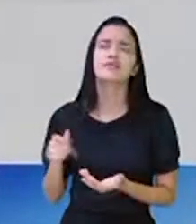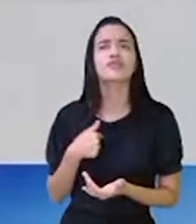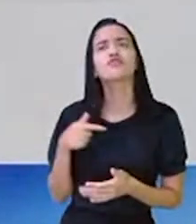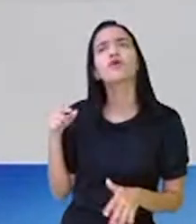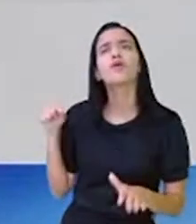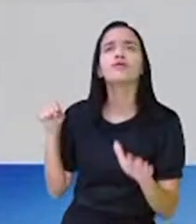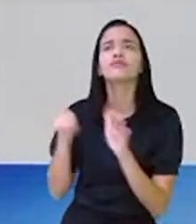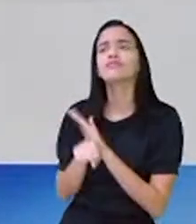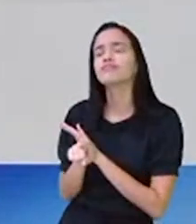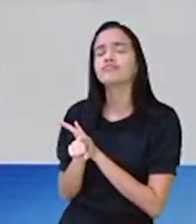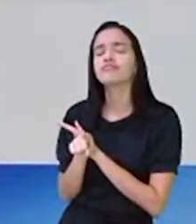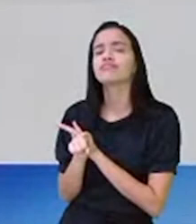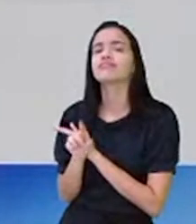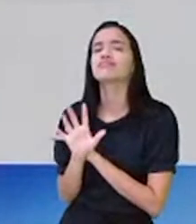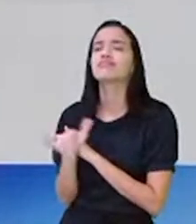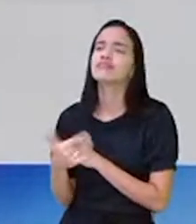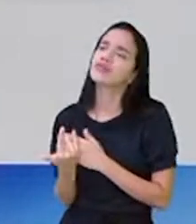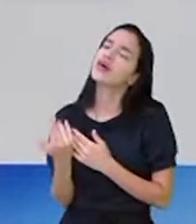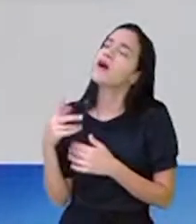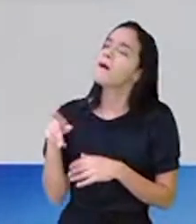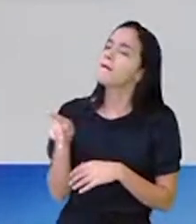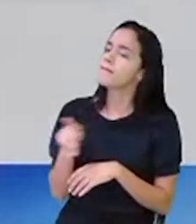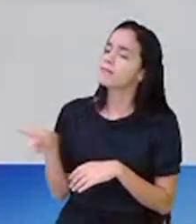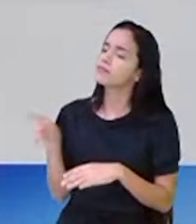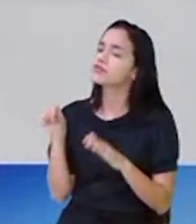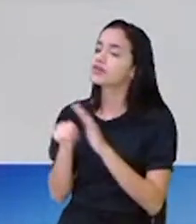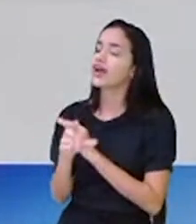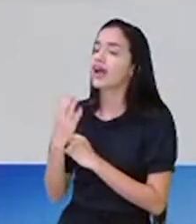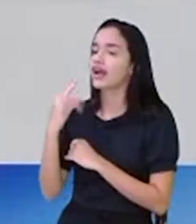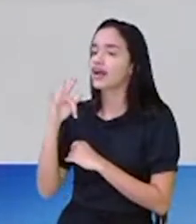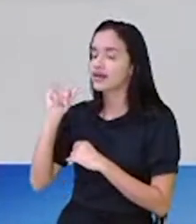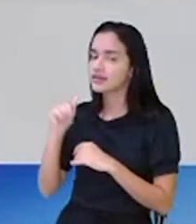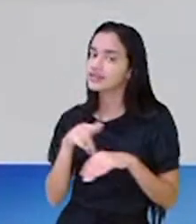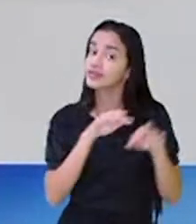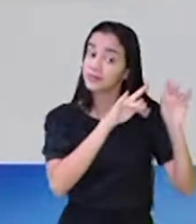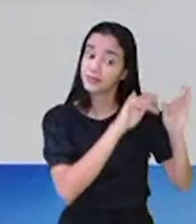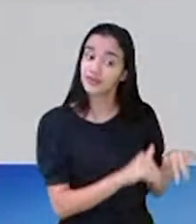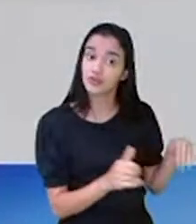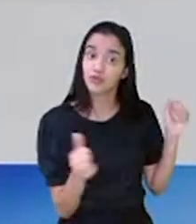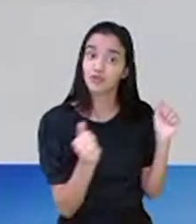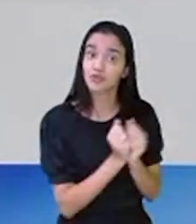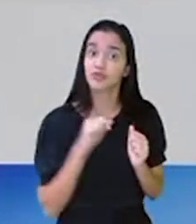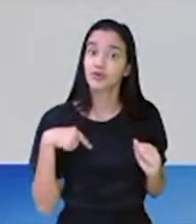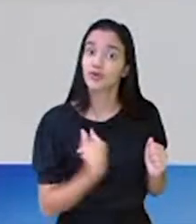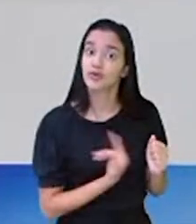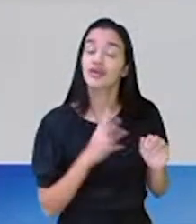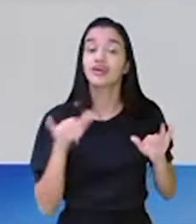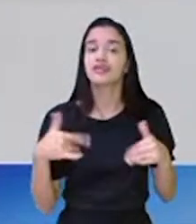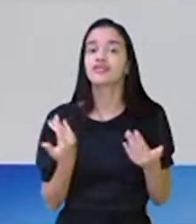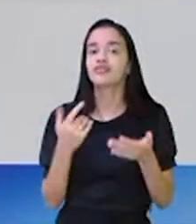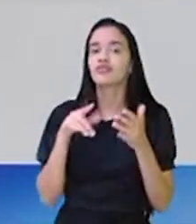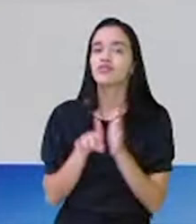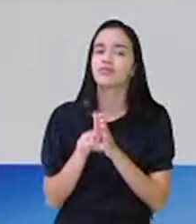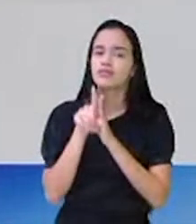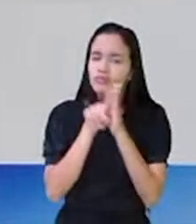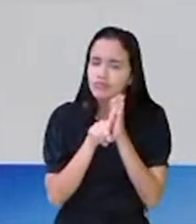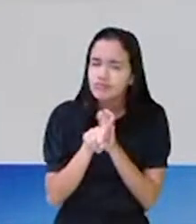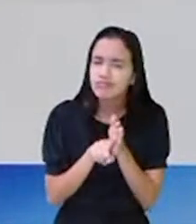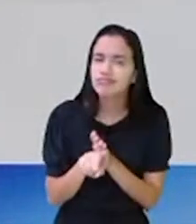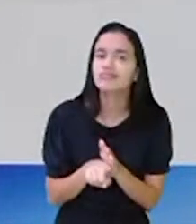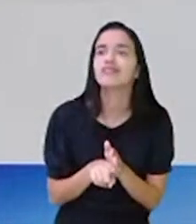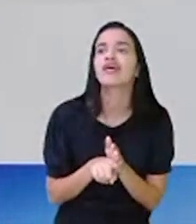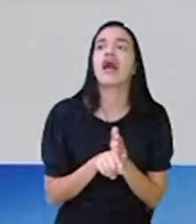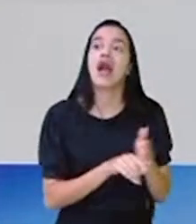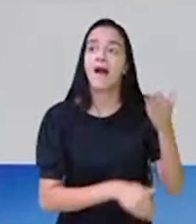uma pergunta para você, professora Cátia, que hoje está aqui no chat com a gente. E vamos explorar um pouquinho a